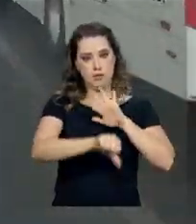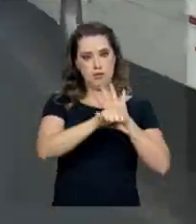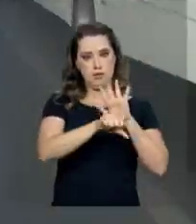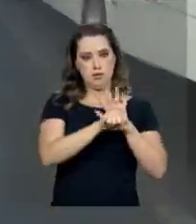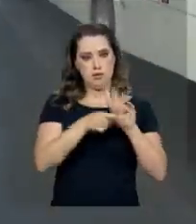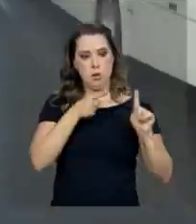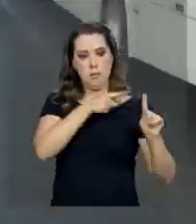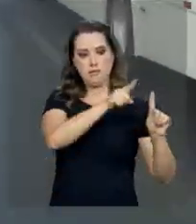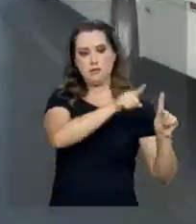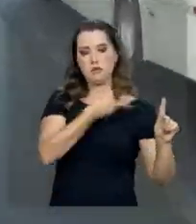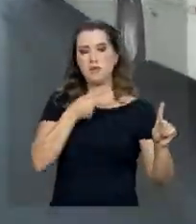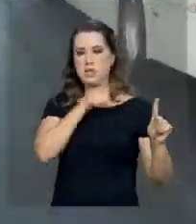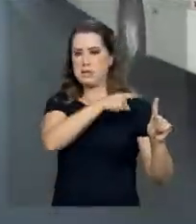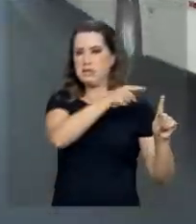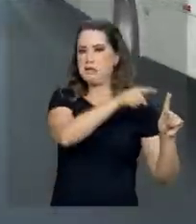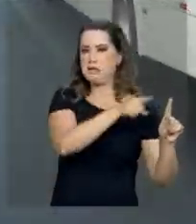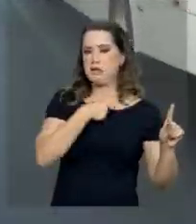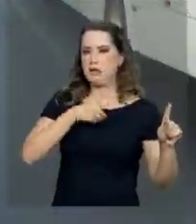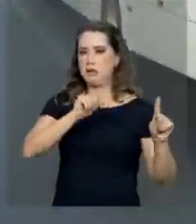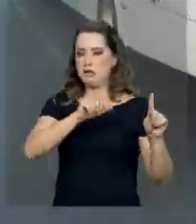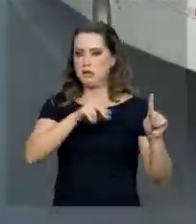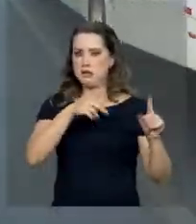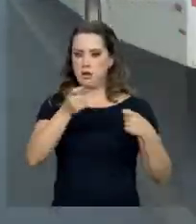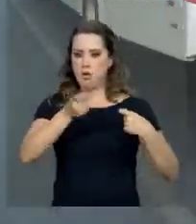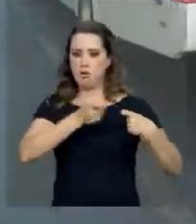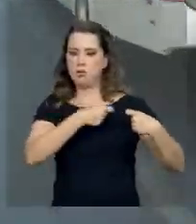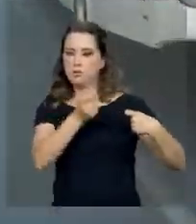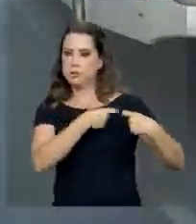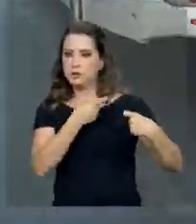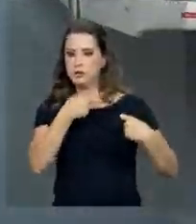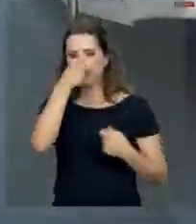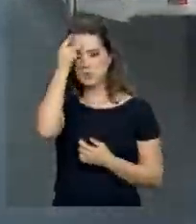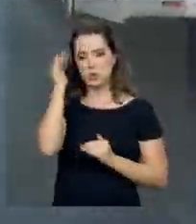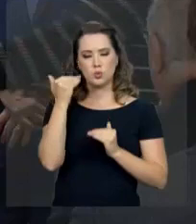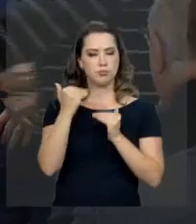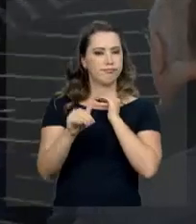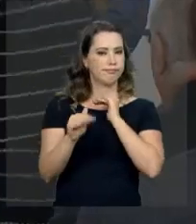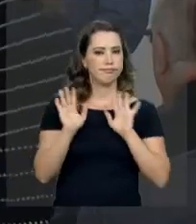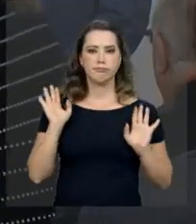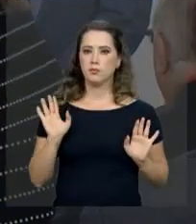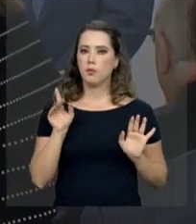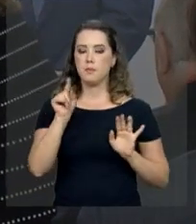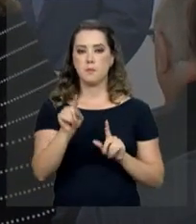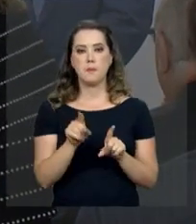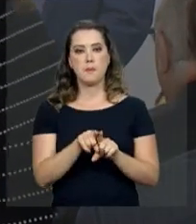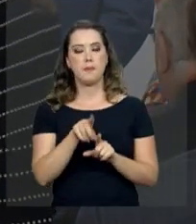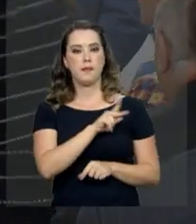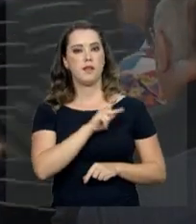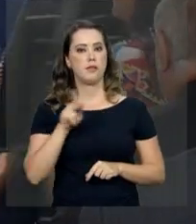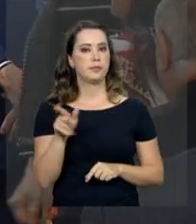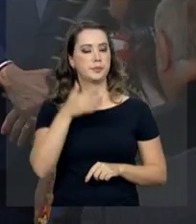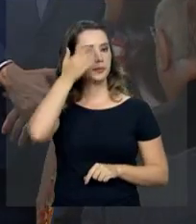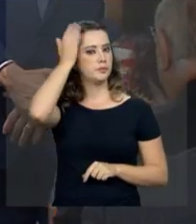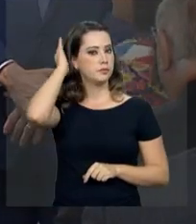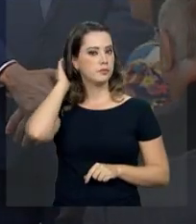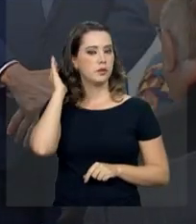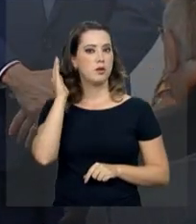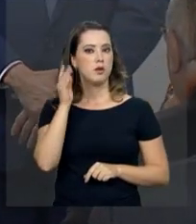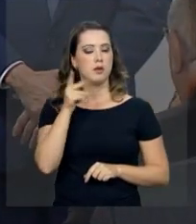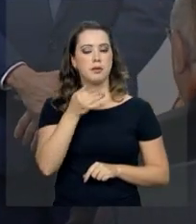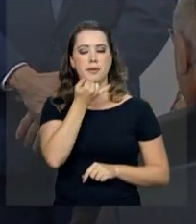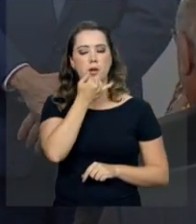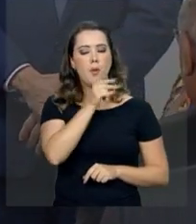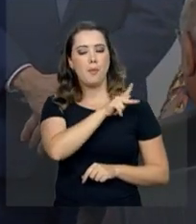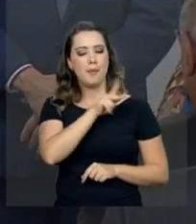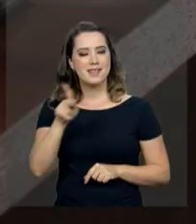ocorrer, por exemplo, dentro de transportes coletivos, sem o consentimento da vítima. O presidente da República, em exercício Dias Toffoli,